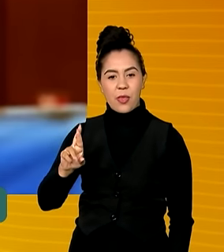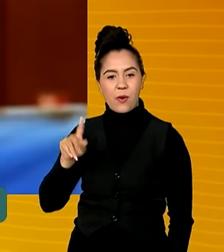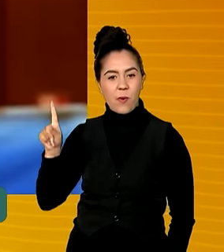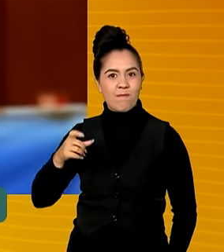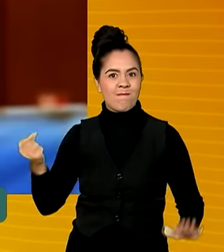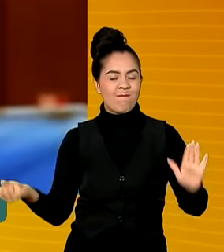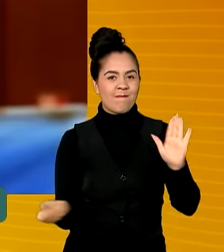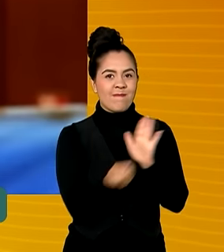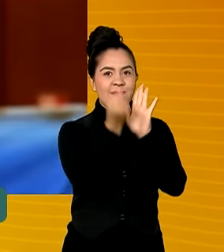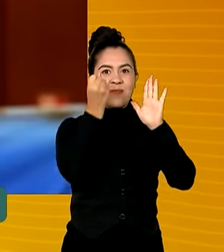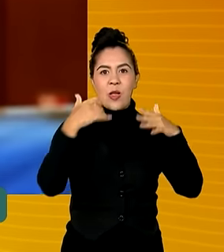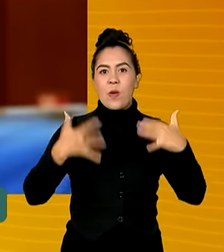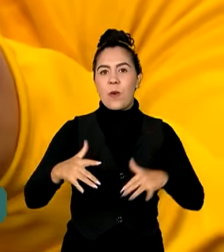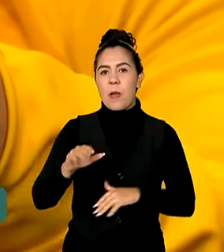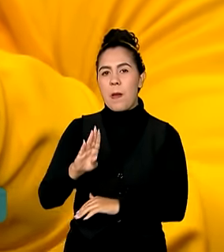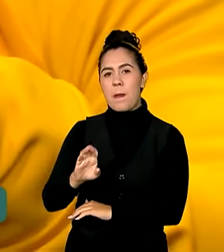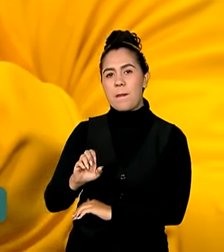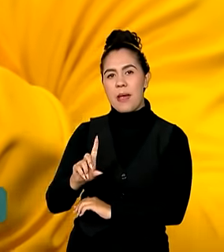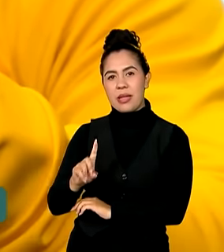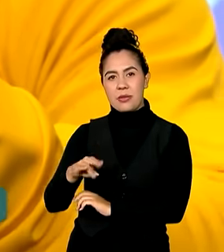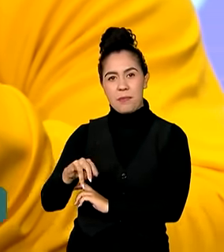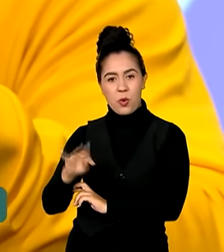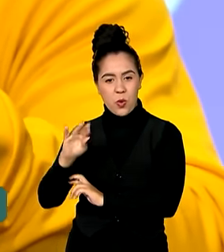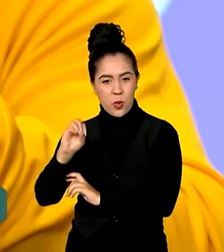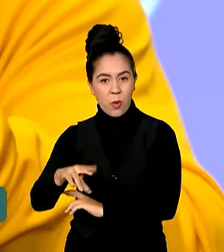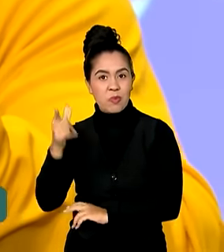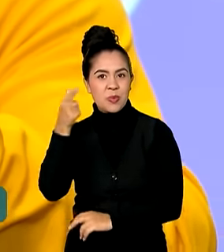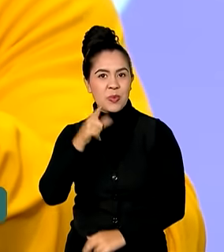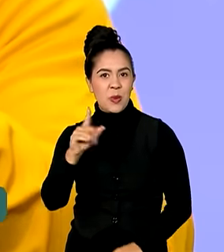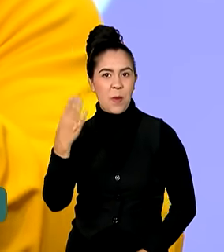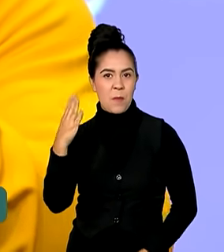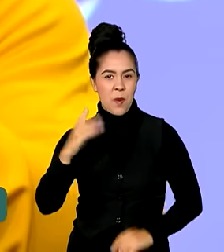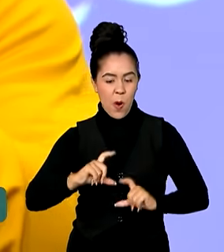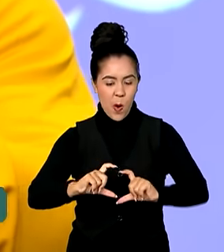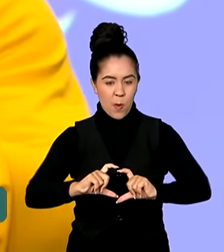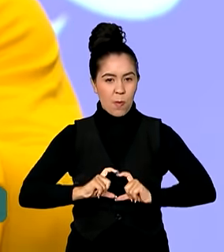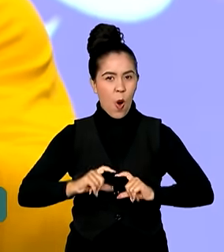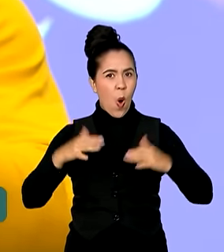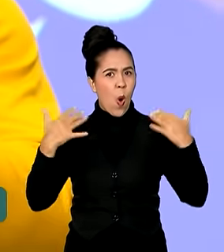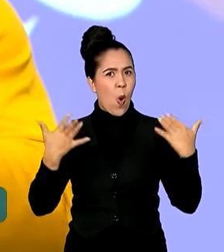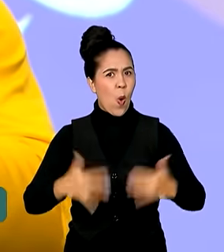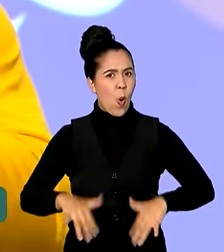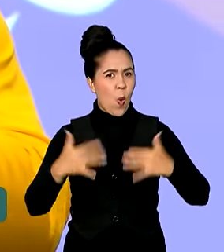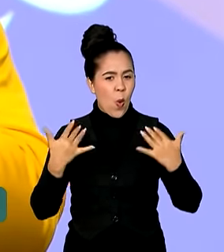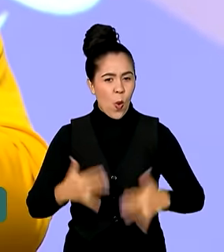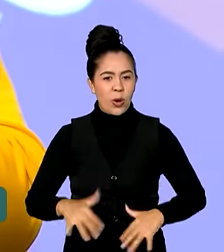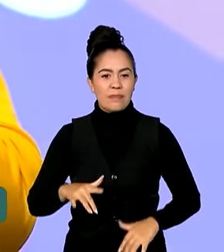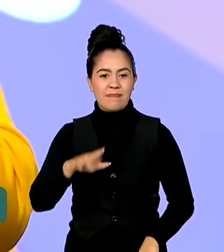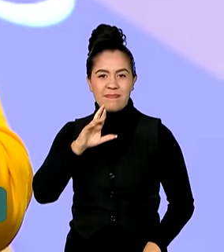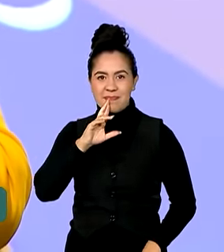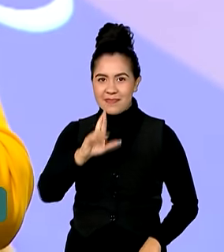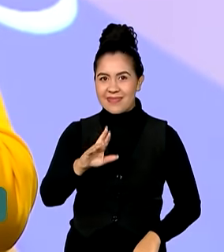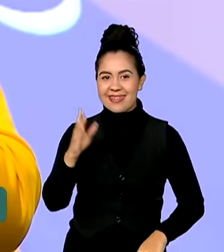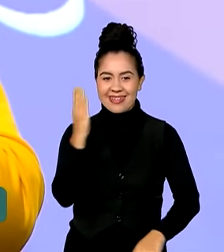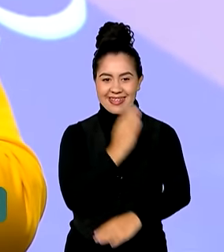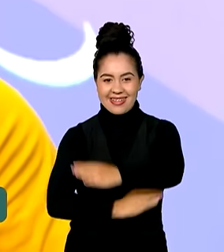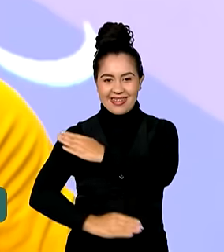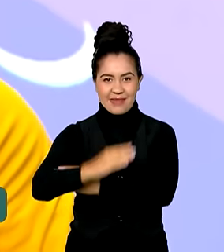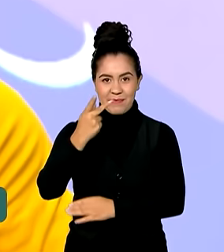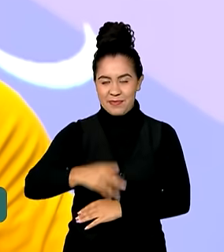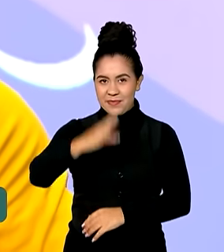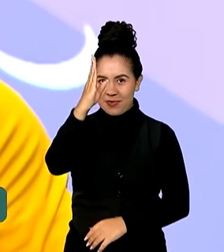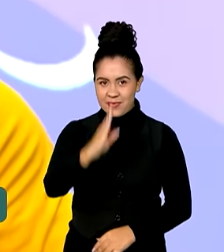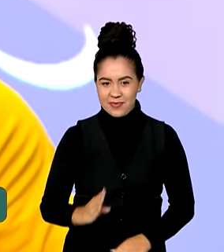badminton e conquistou a medalha de bronze, outro feito inédito para o esporte paralímpico brasileiro.